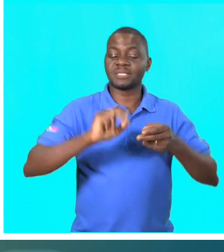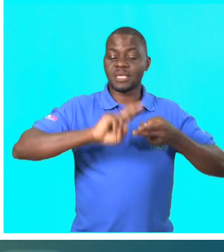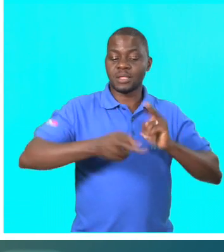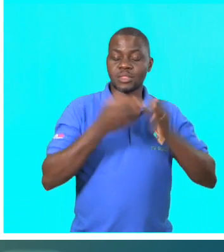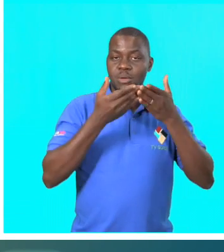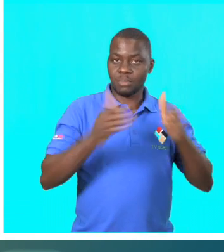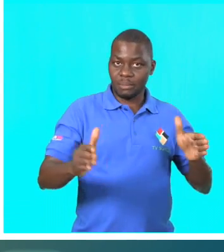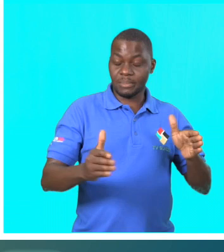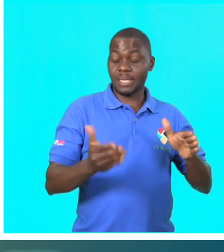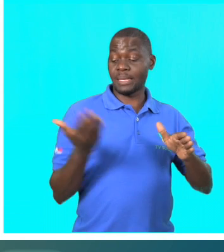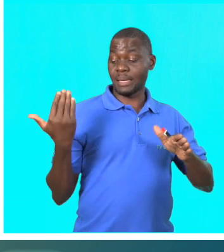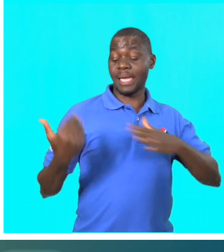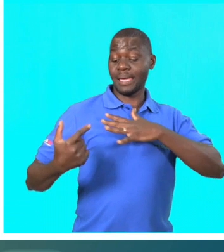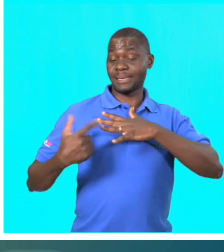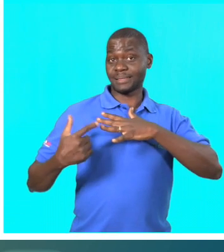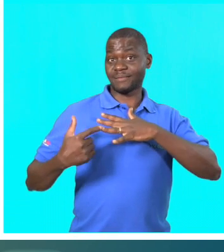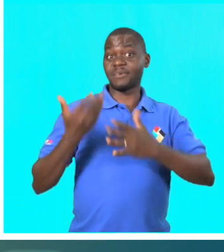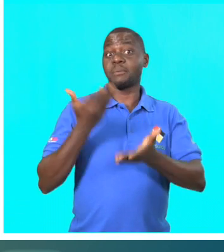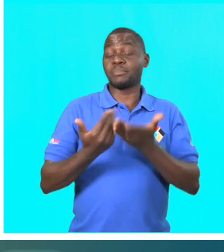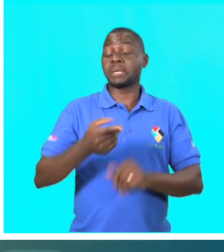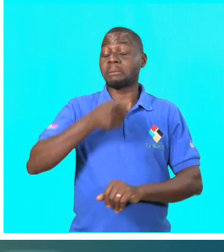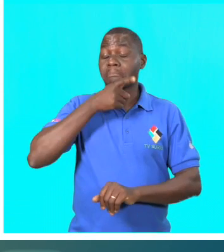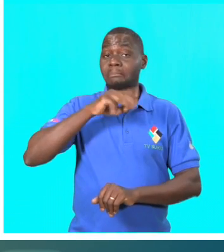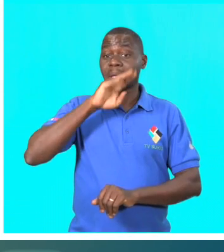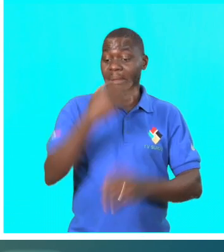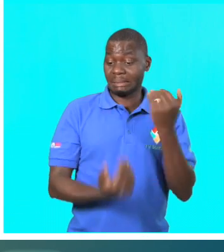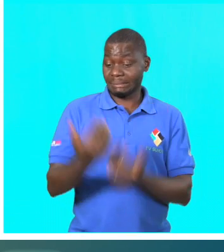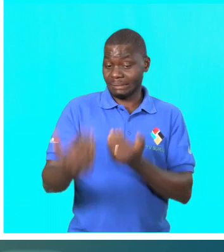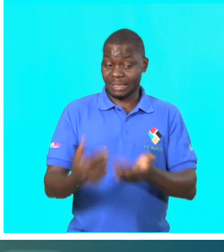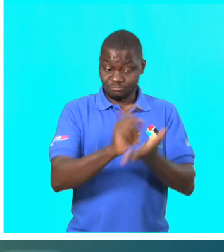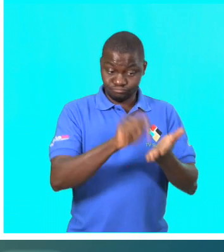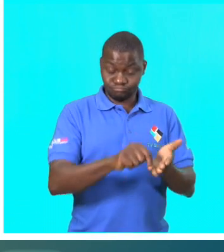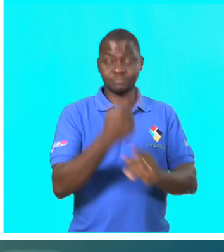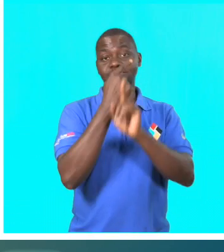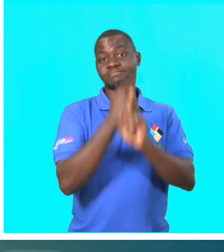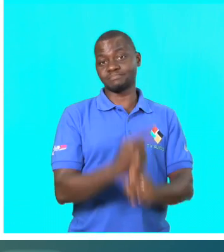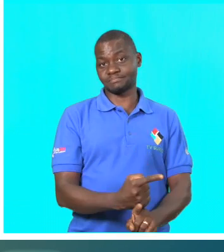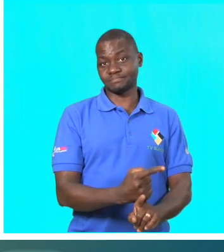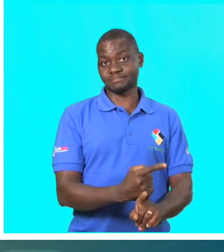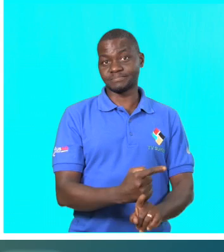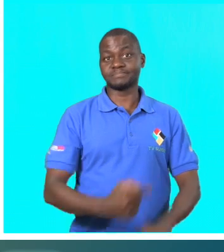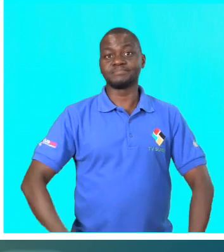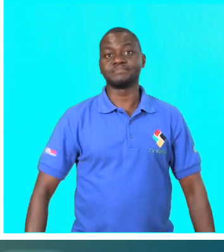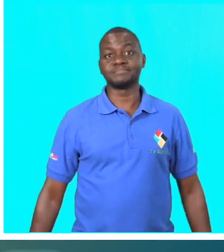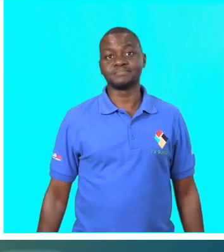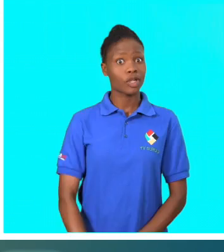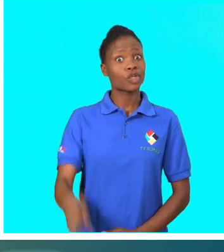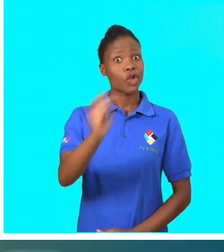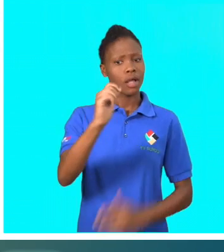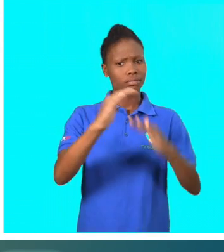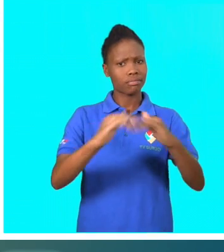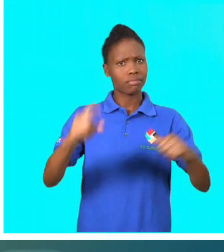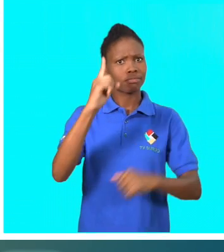reunião da abertura na quinta-feira, que era para ter encarregados de educação das crianças que estudam nesta escola.